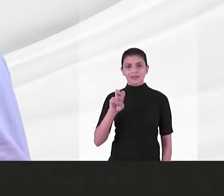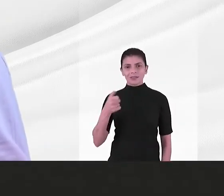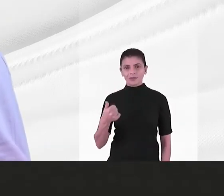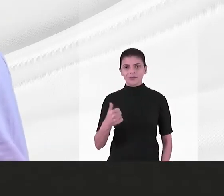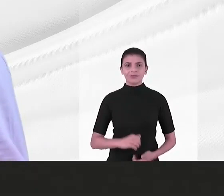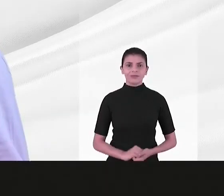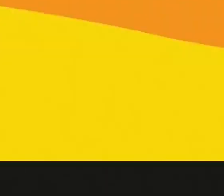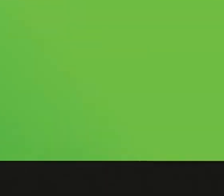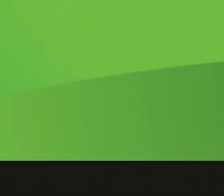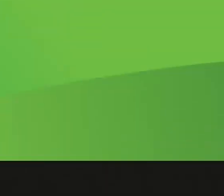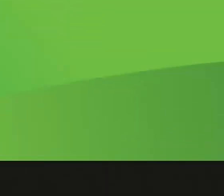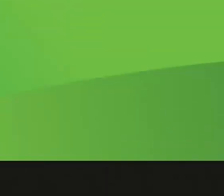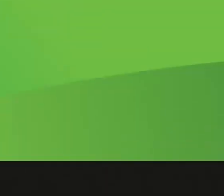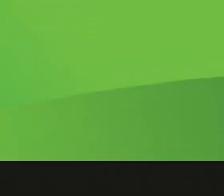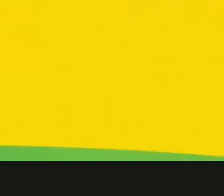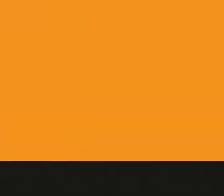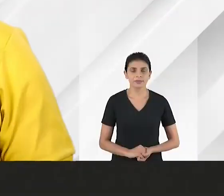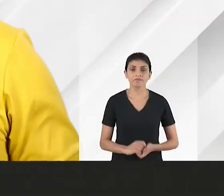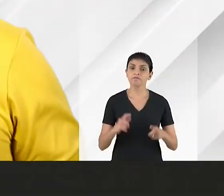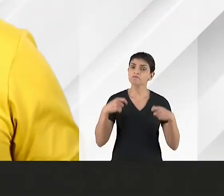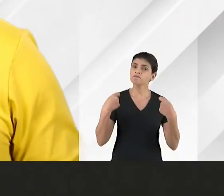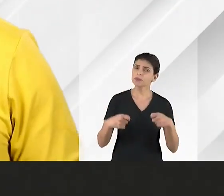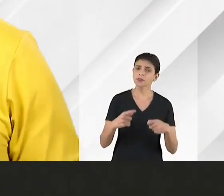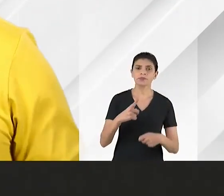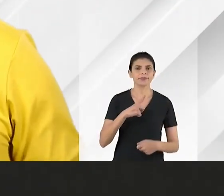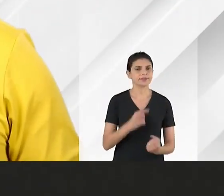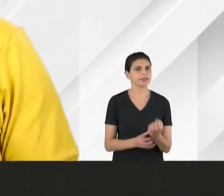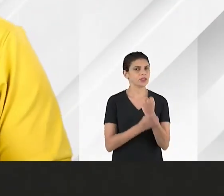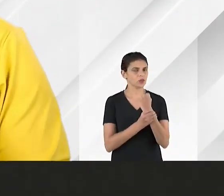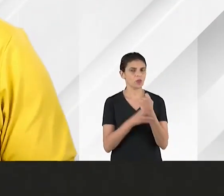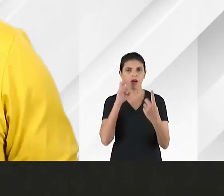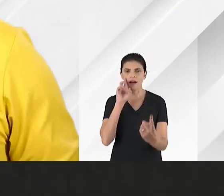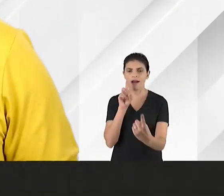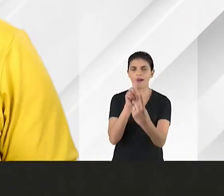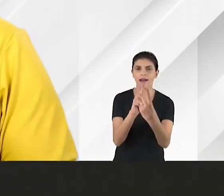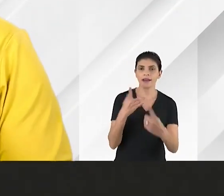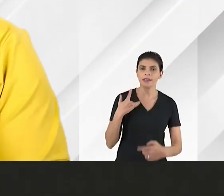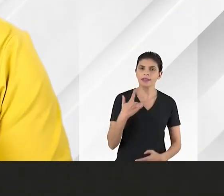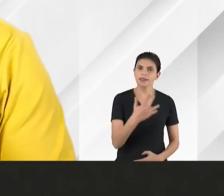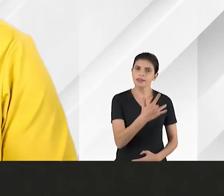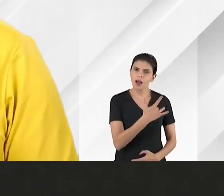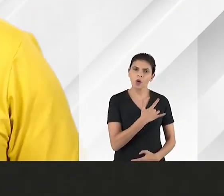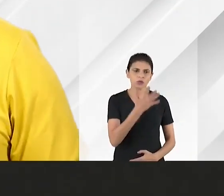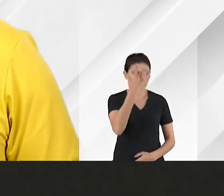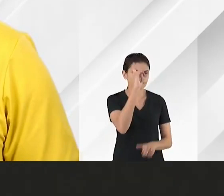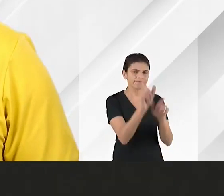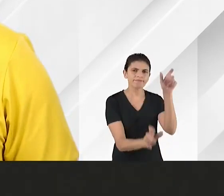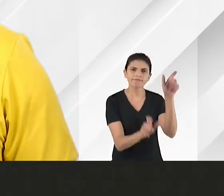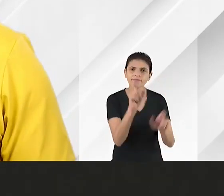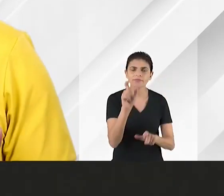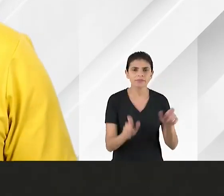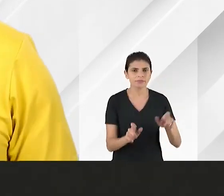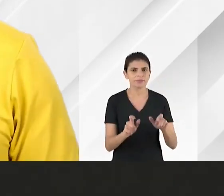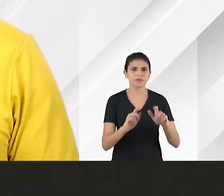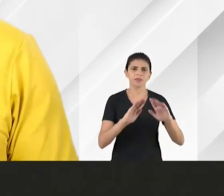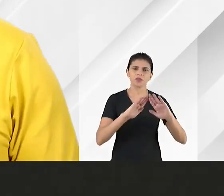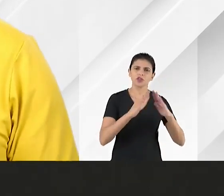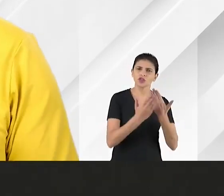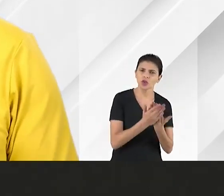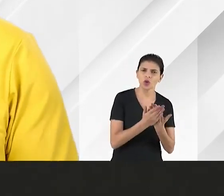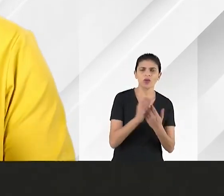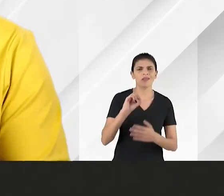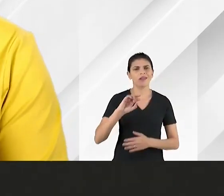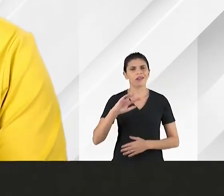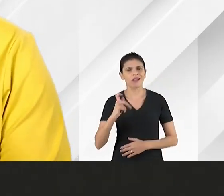da Saúde, 1551. É 15. Precisamos de mais segurança, um atendimento de saúde mais próximo das pessoas. Levar